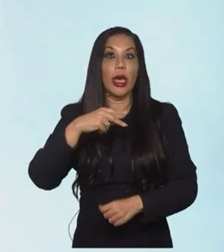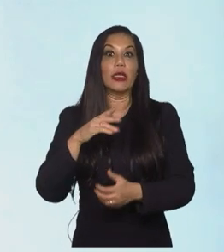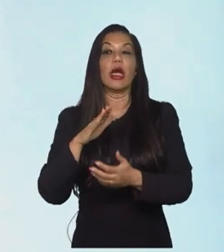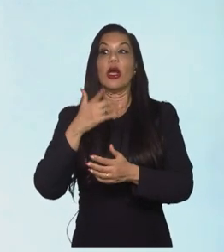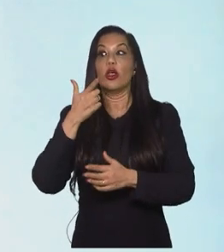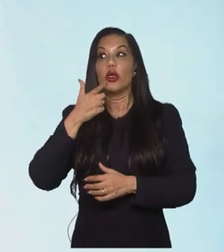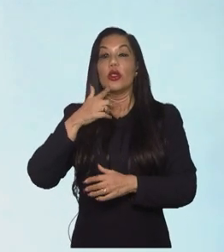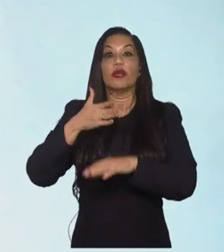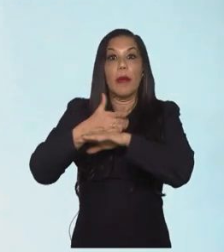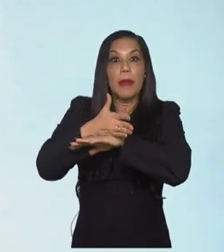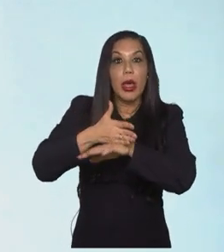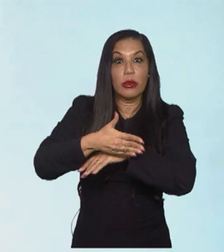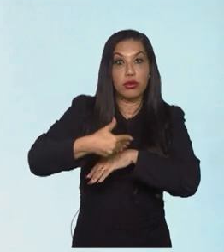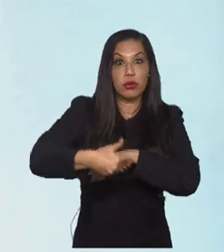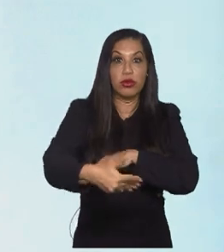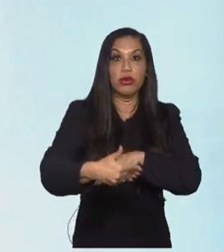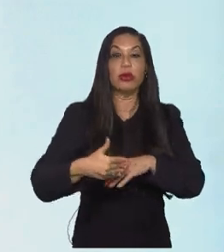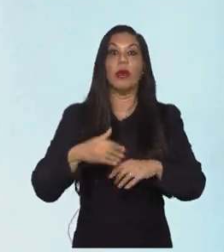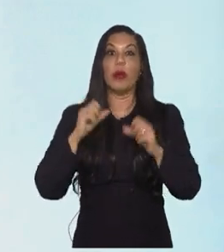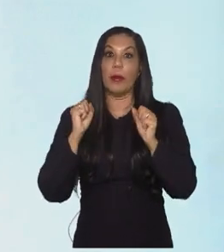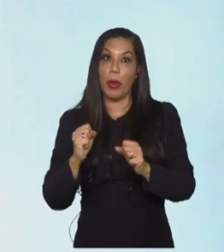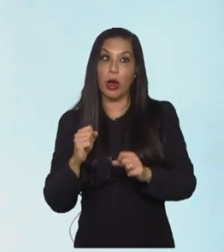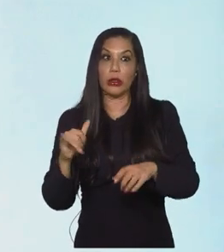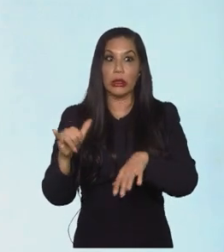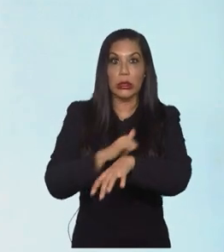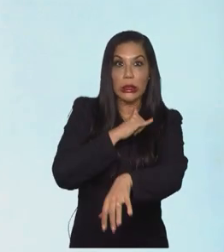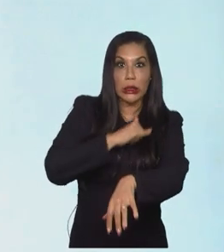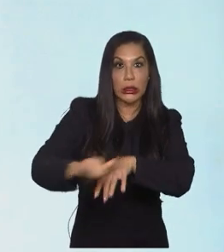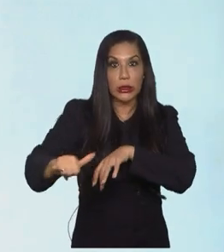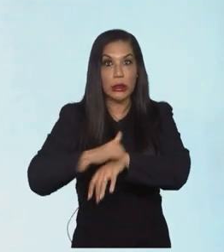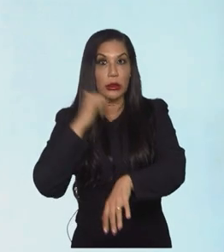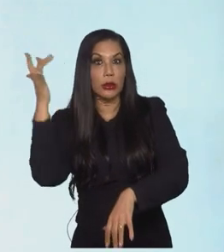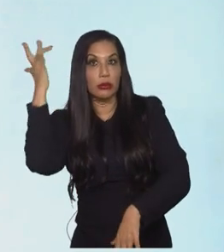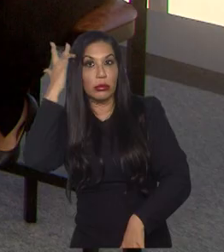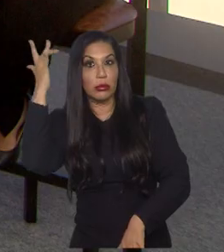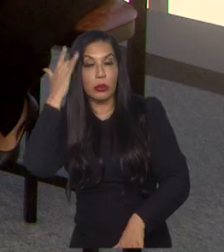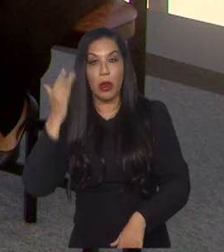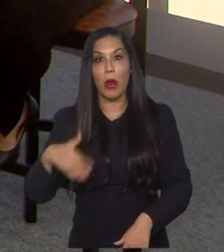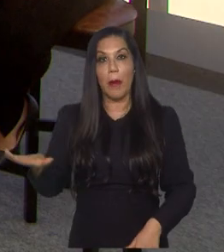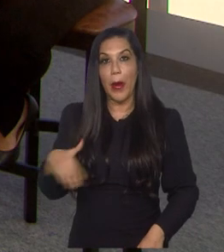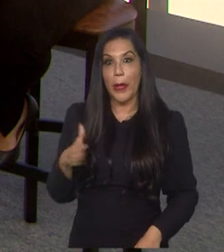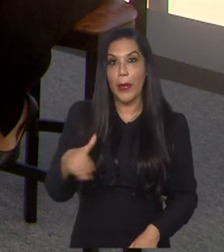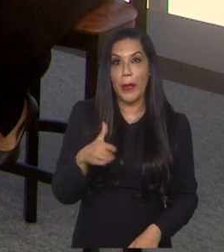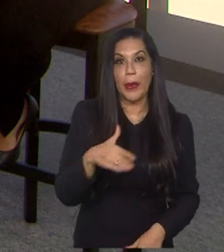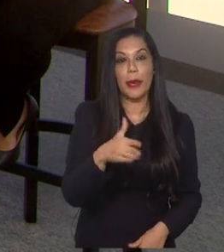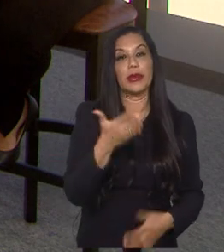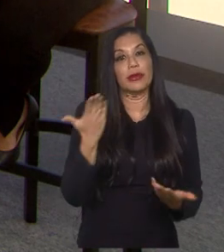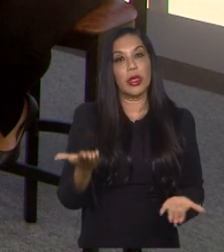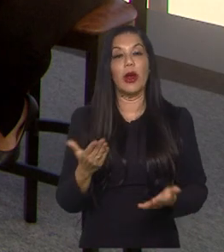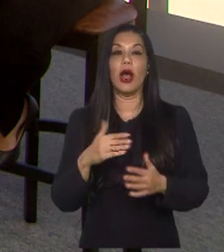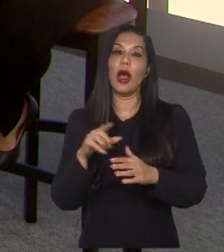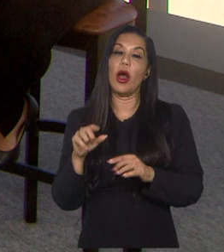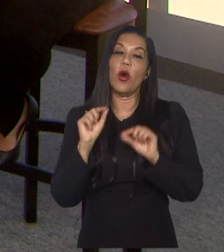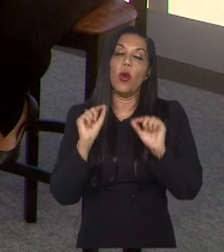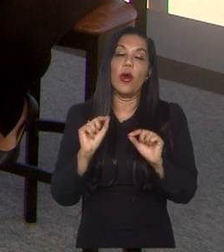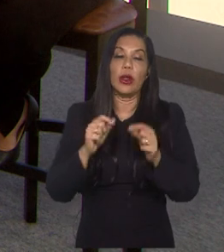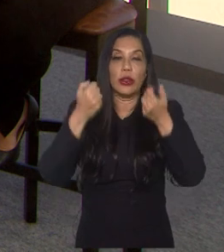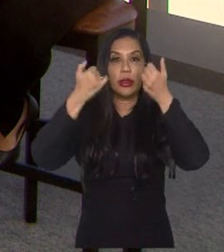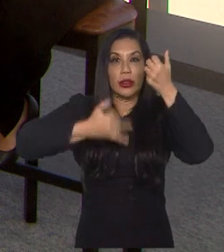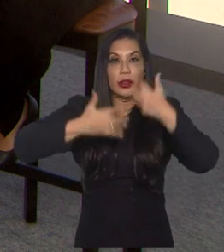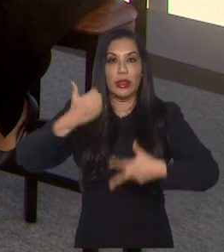de meio para frente que podem machucar qualquer defesa nessa Copa do Mundo, então acho que a questão da